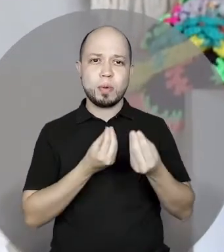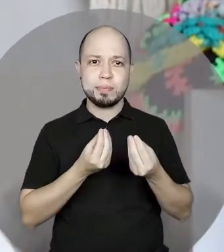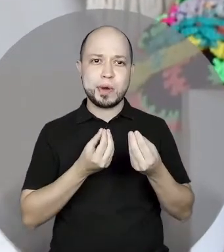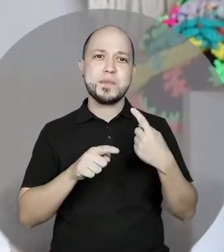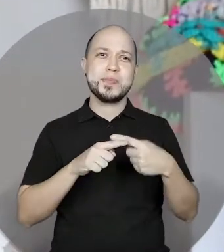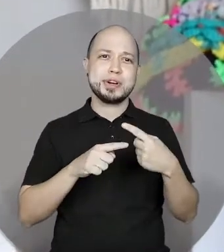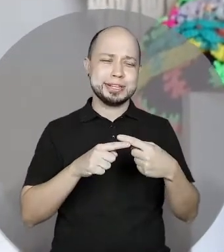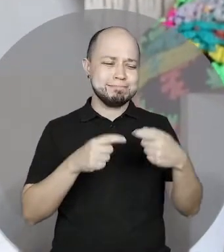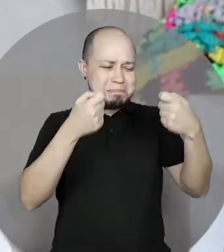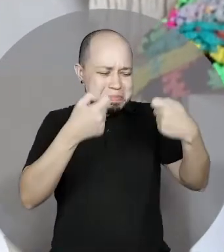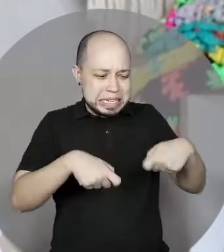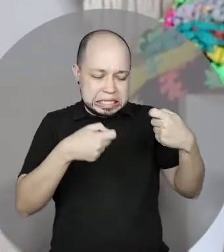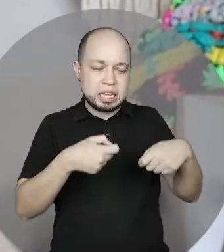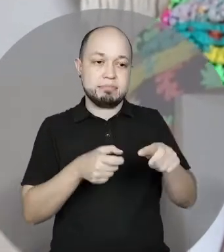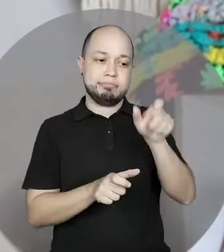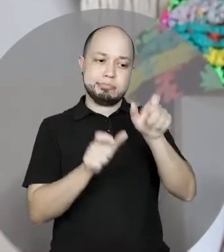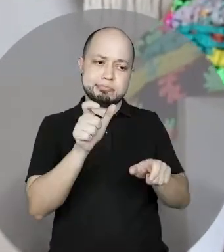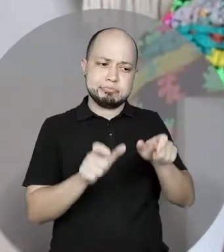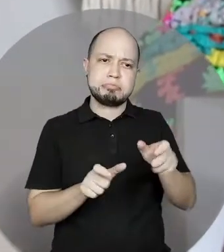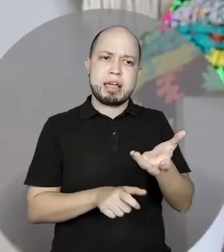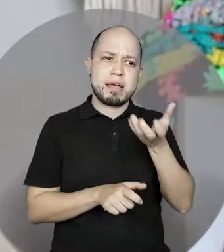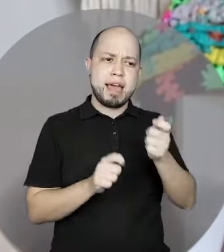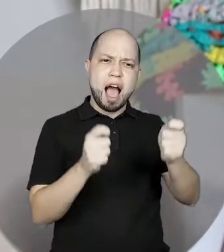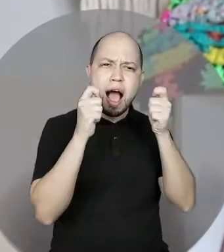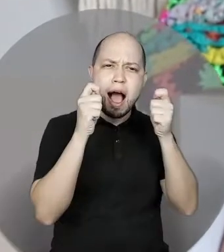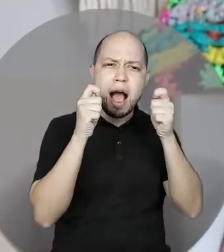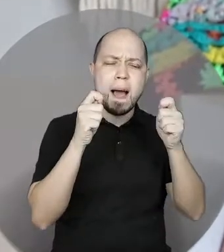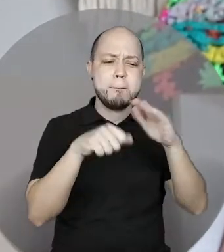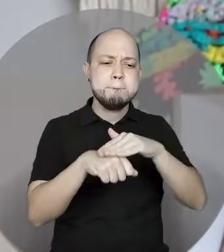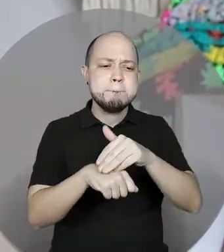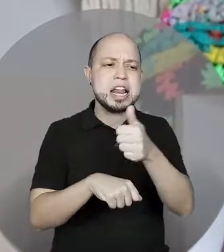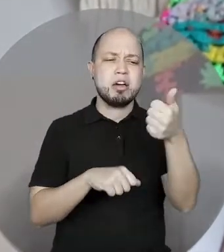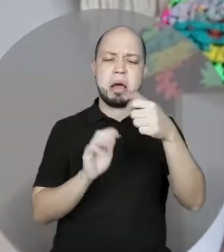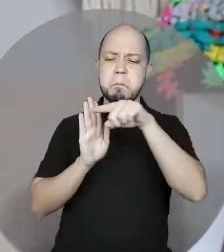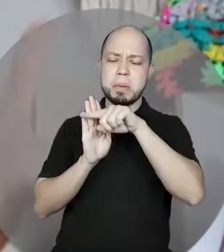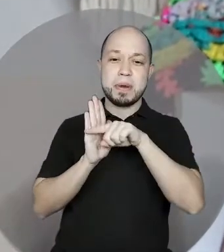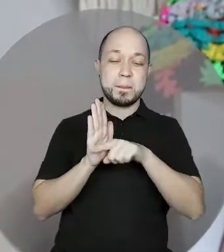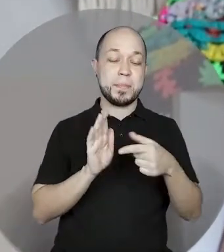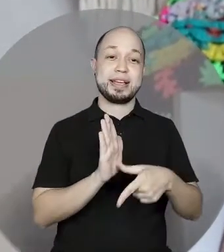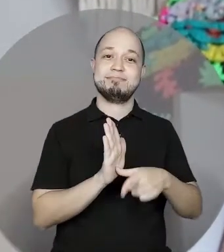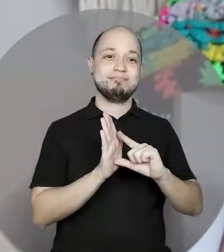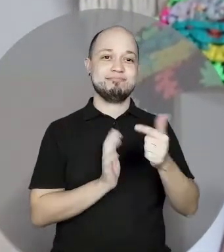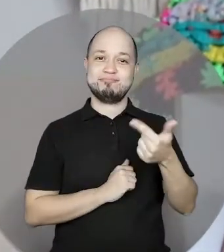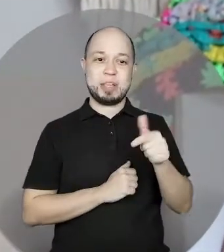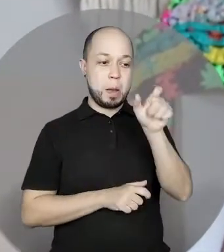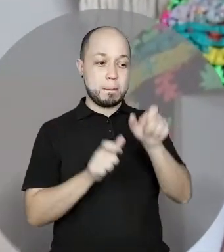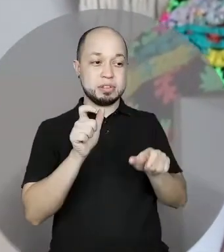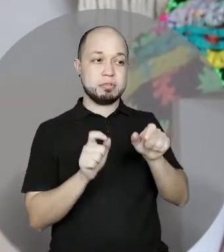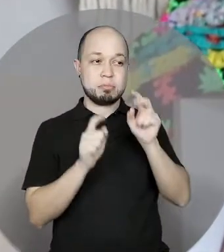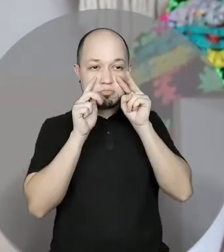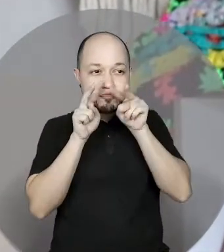bairro de reivindicar melhorias, porque a gente não tinha pessoas que tivessem essa visão para a